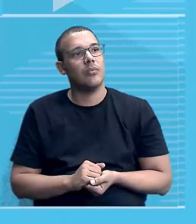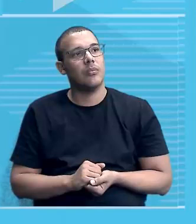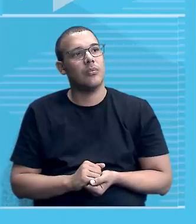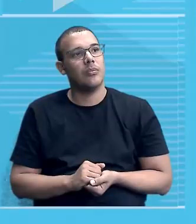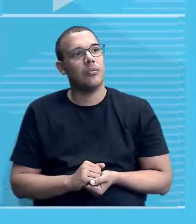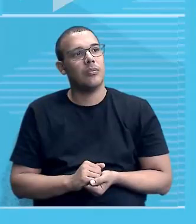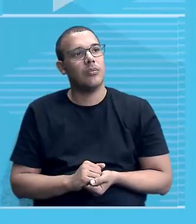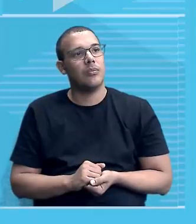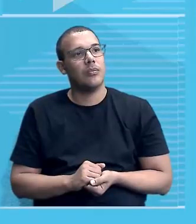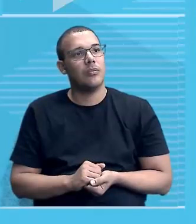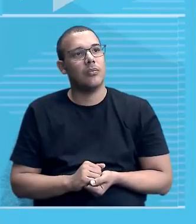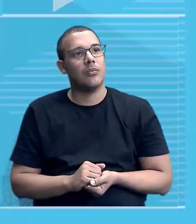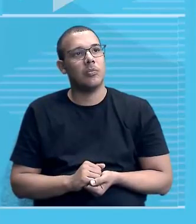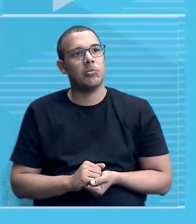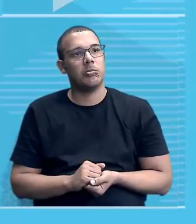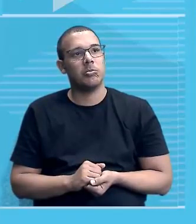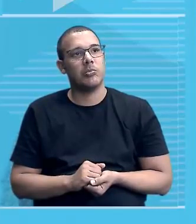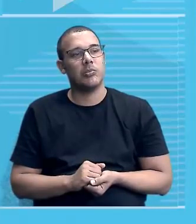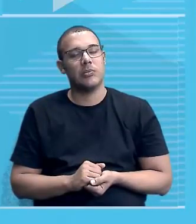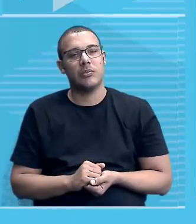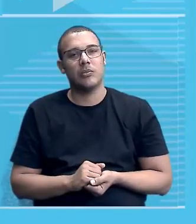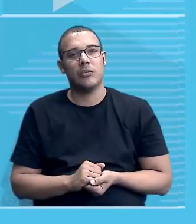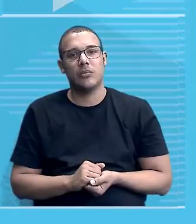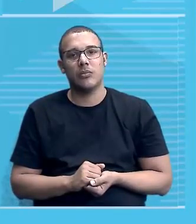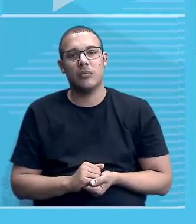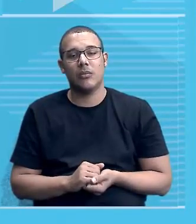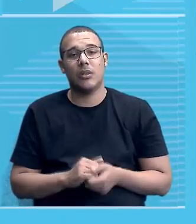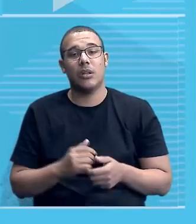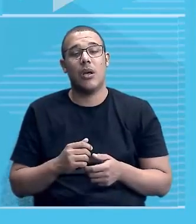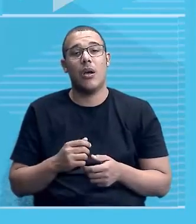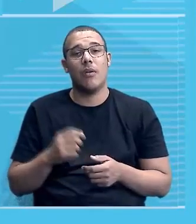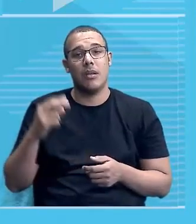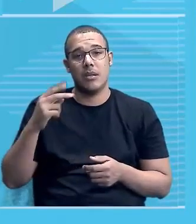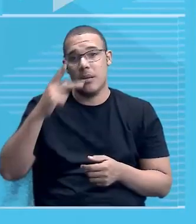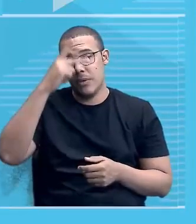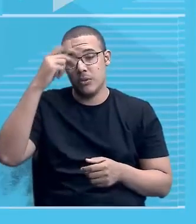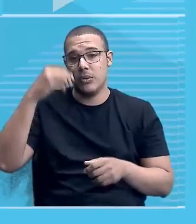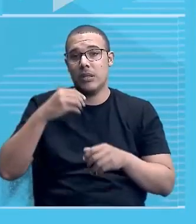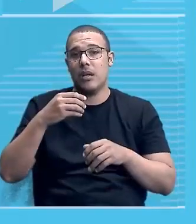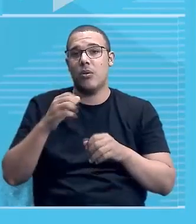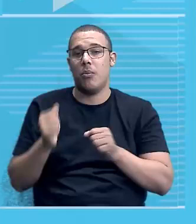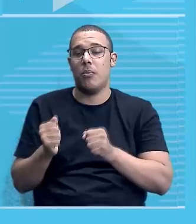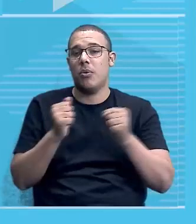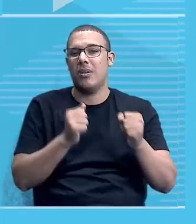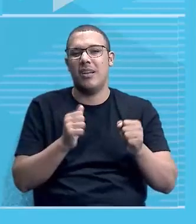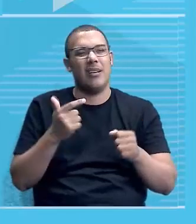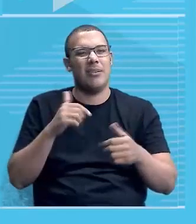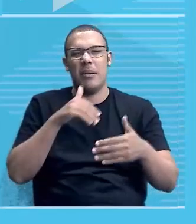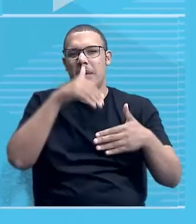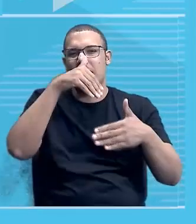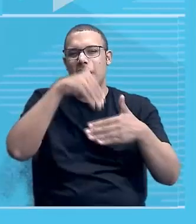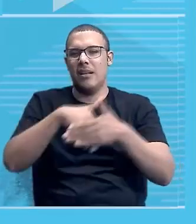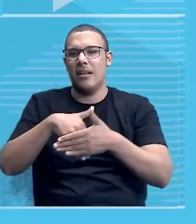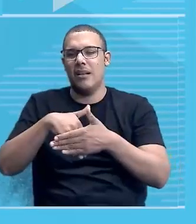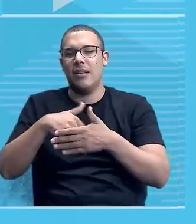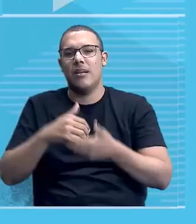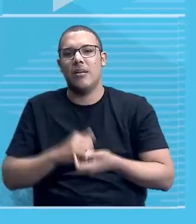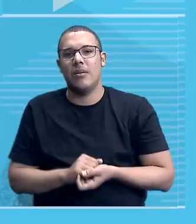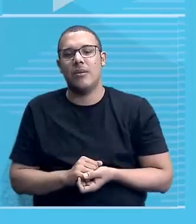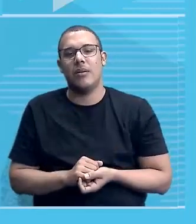perdê-lo nas urnas. Ou seja, uma vez no poder, não quer mais saber de eleições. O cara só falava em eleição